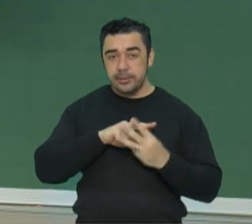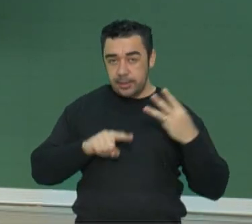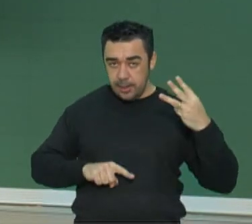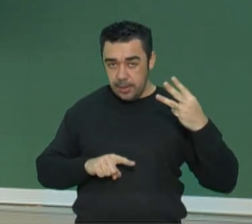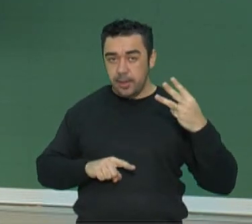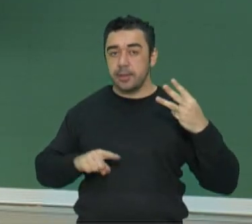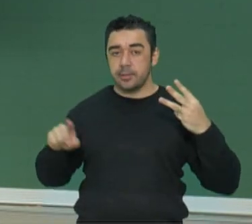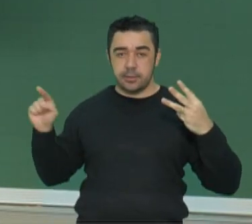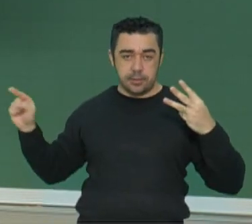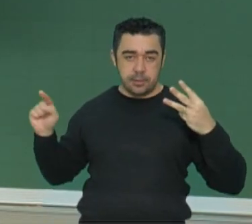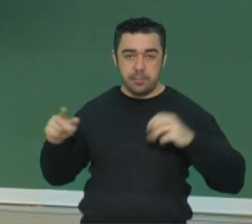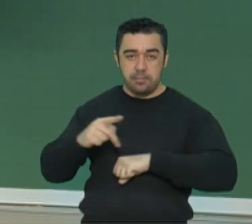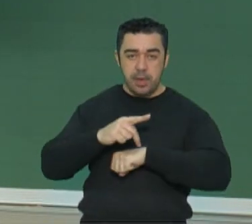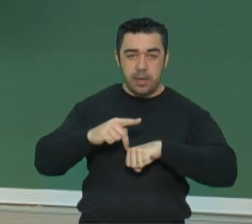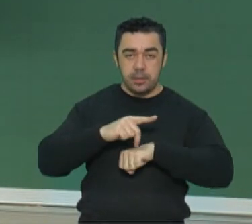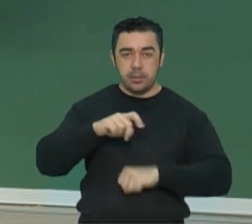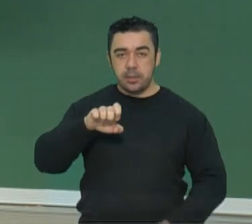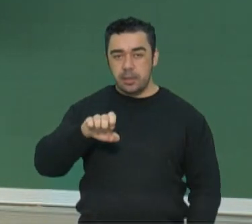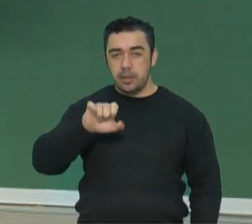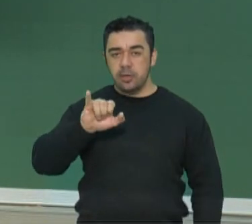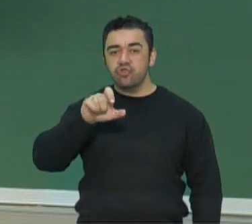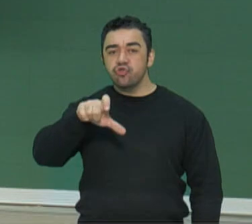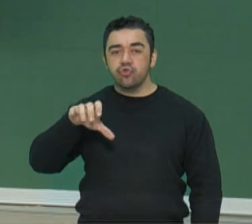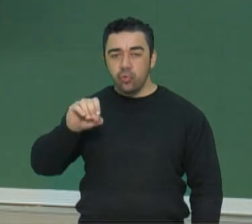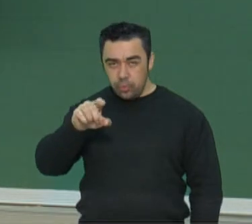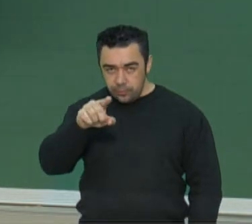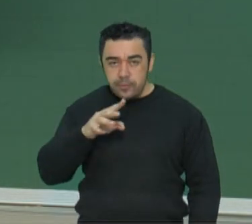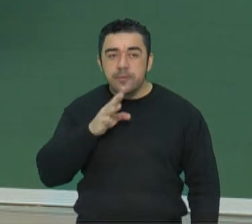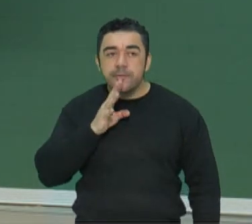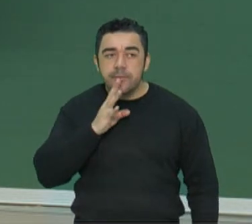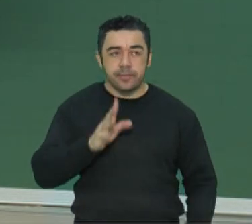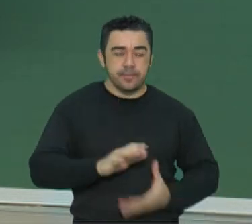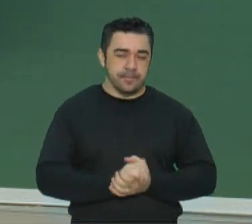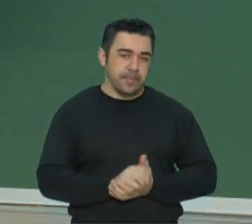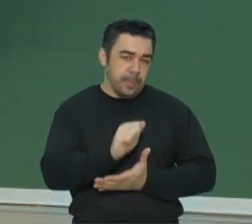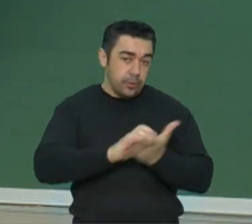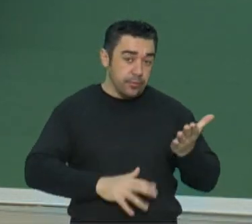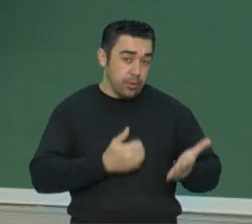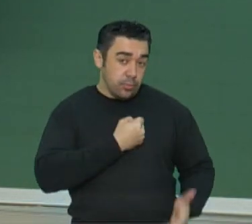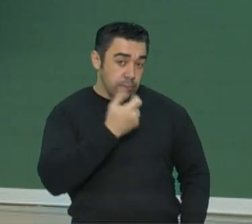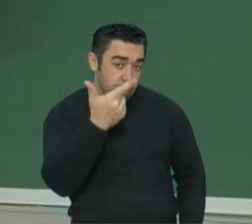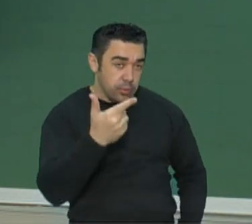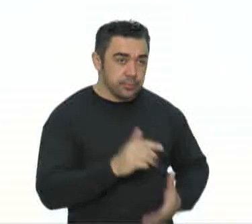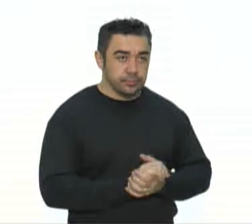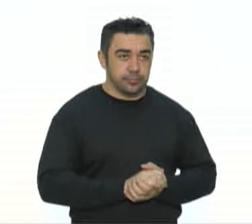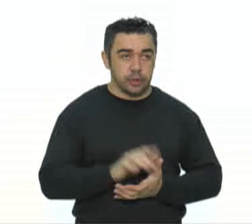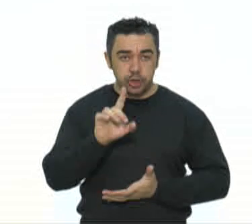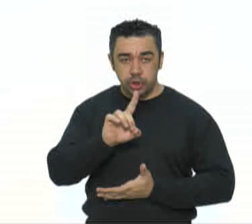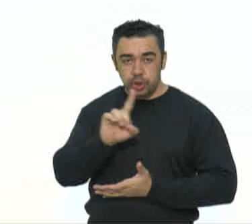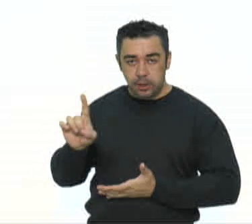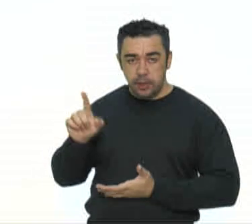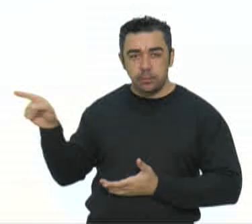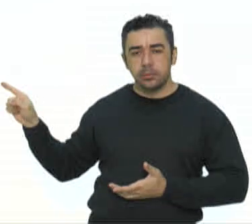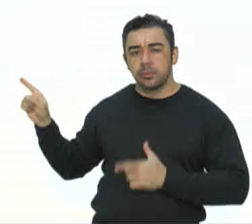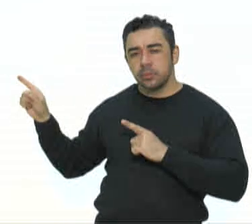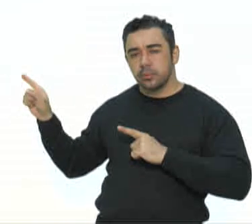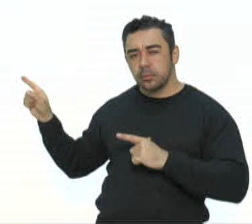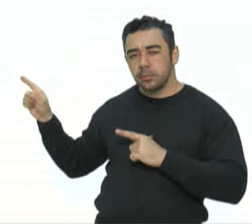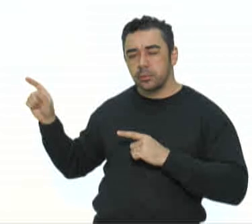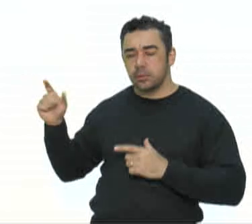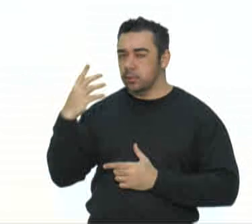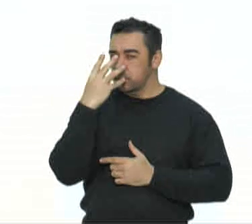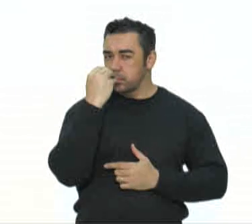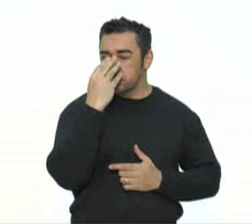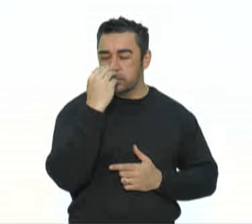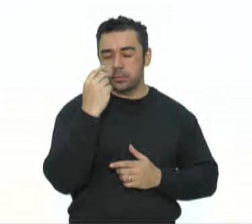eixo, as bandeiras que você já conhece. Então, atividade. Do lado direito, tem uma charge, com o nome,